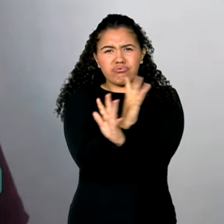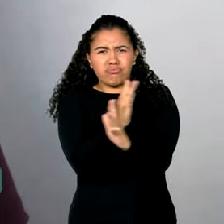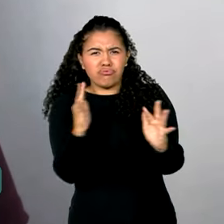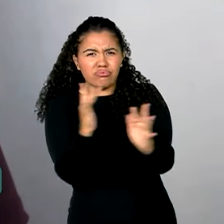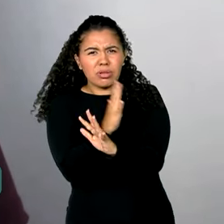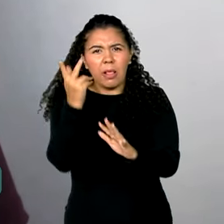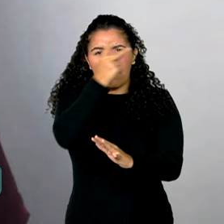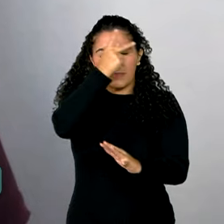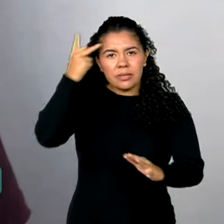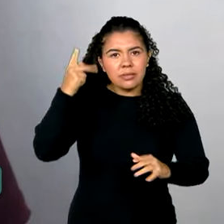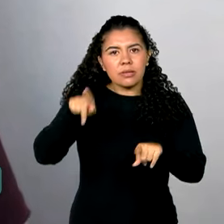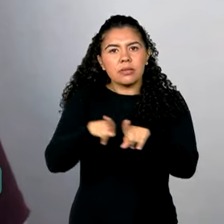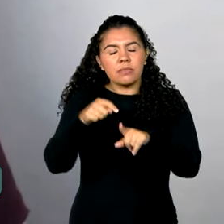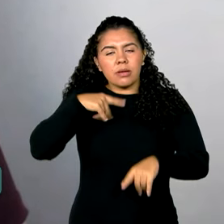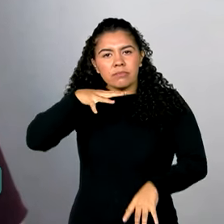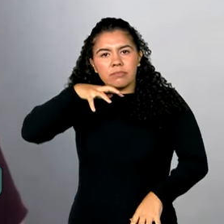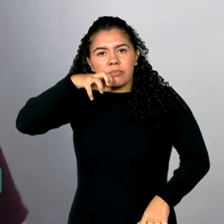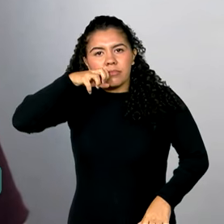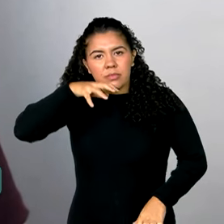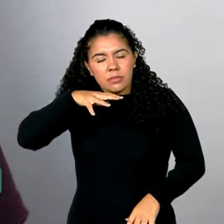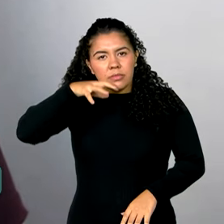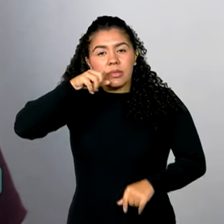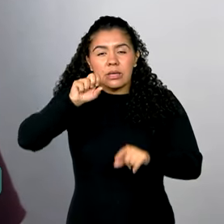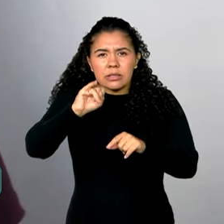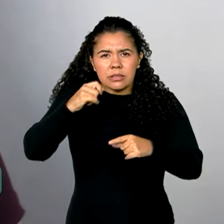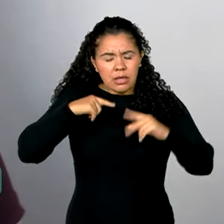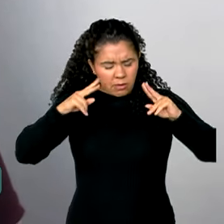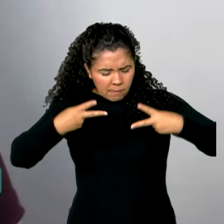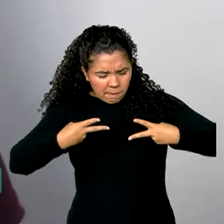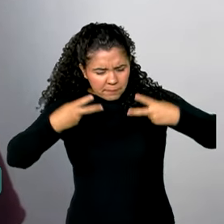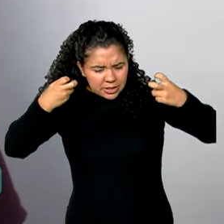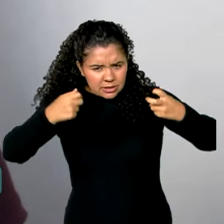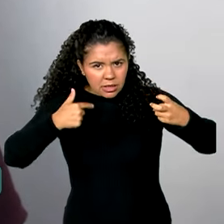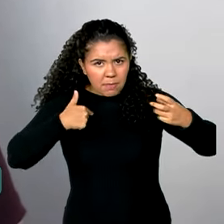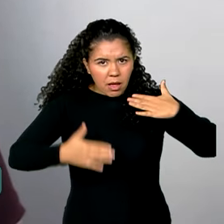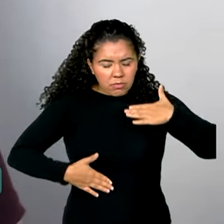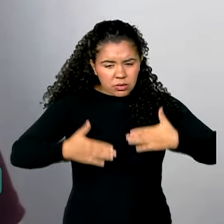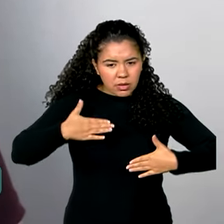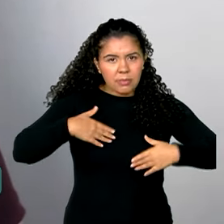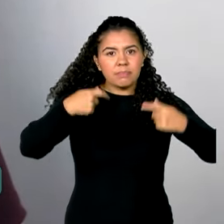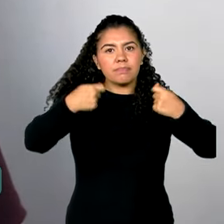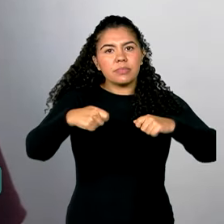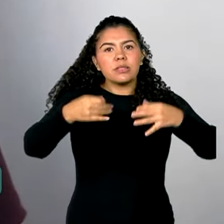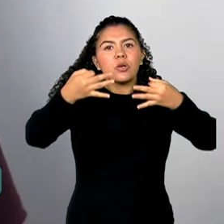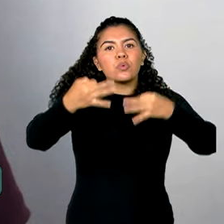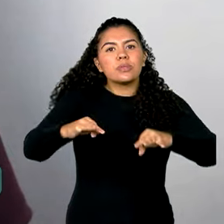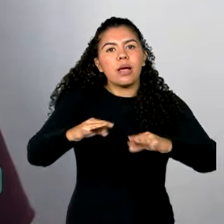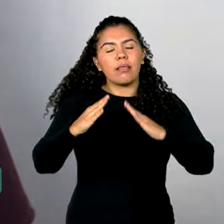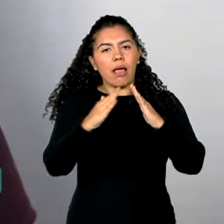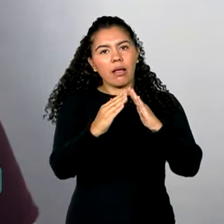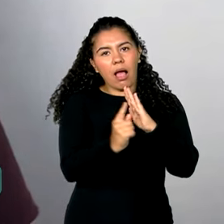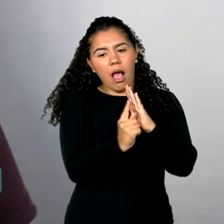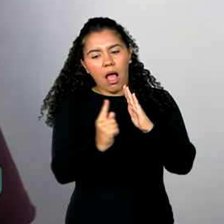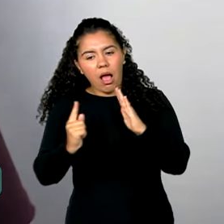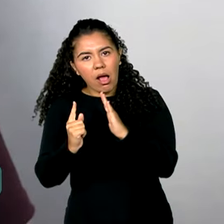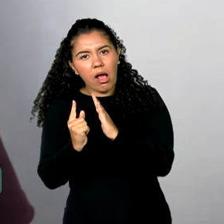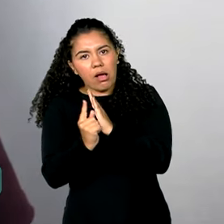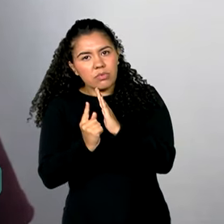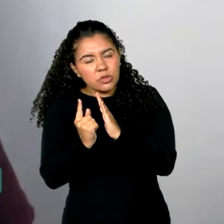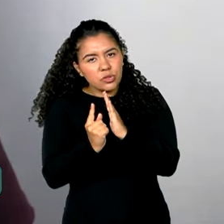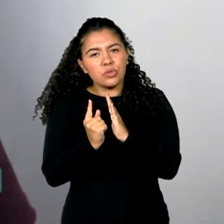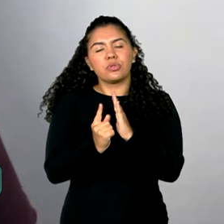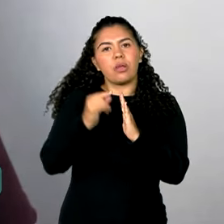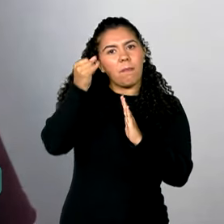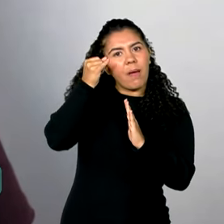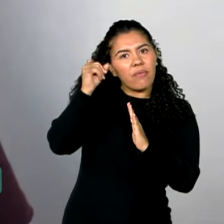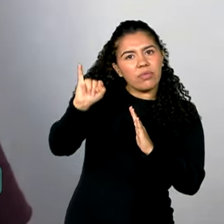baixa circulação de ar. Se apresentar algum sintoma, o ideal é repousar, se isolar, ficar em casa para evitar transmitir